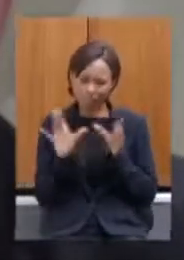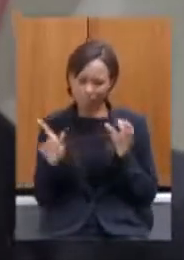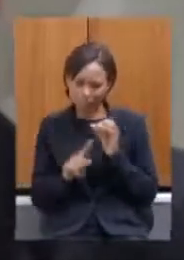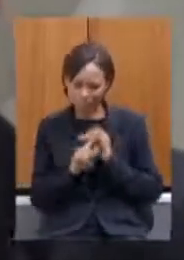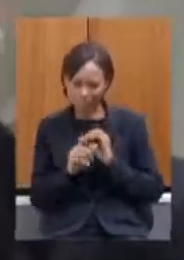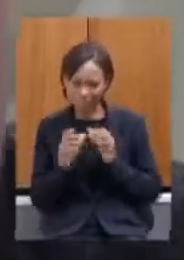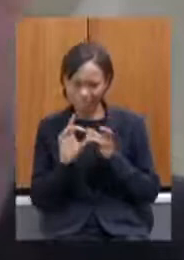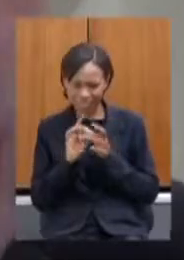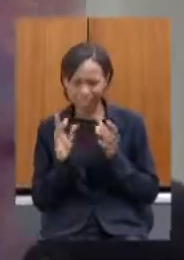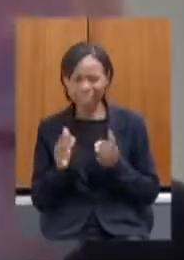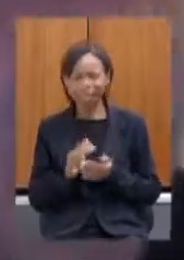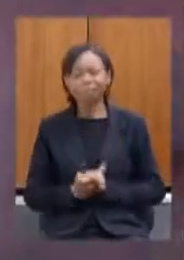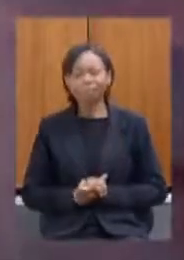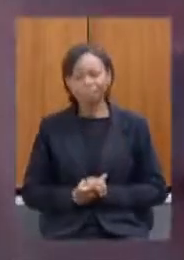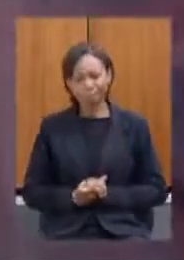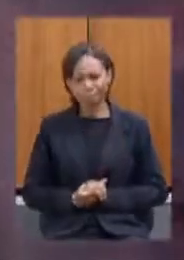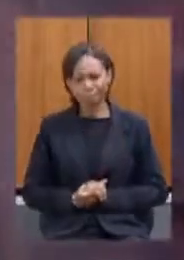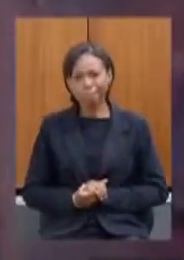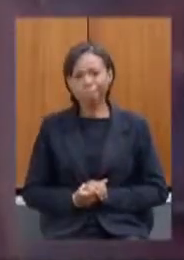bom deputado